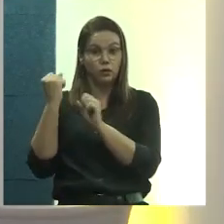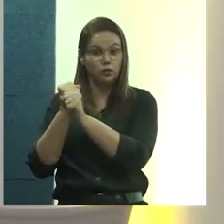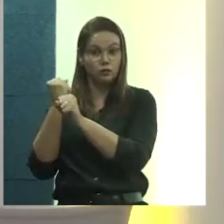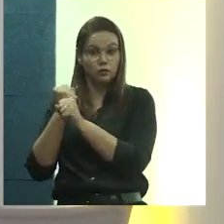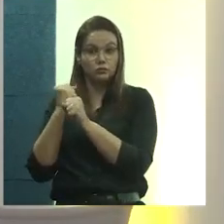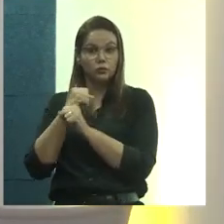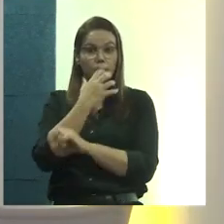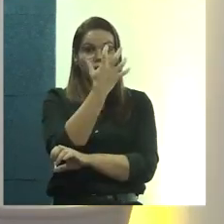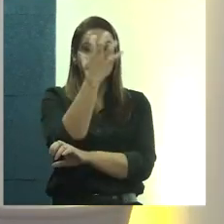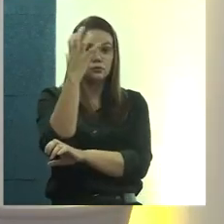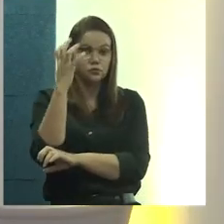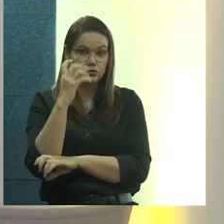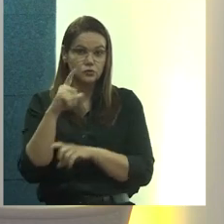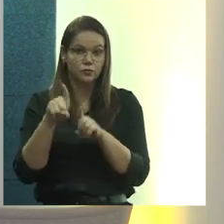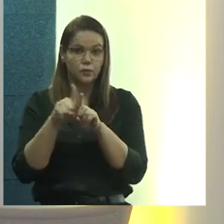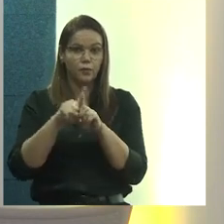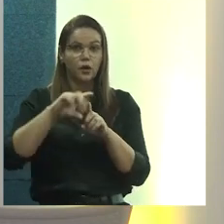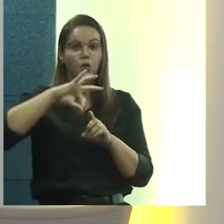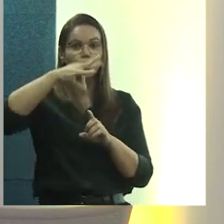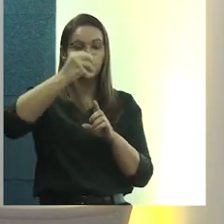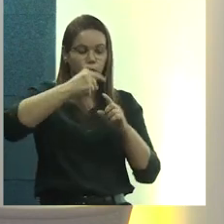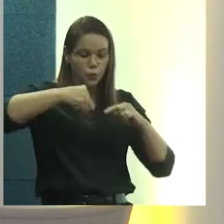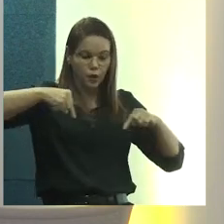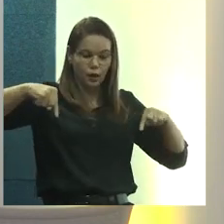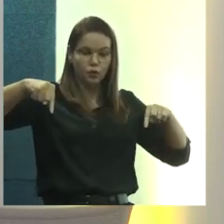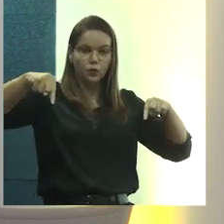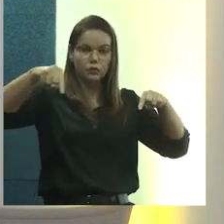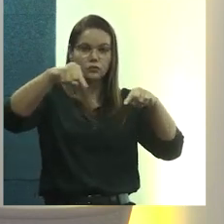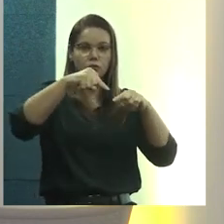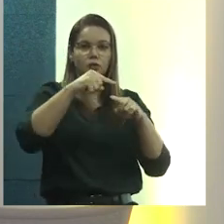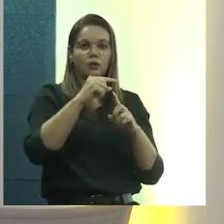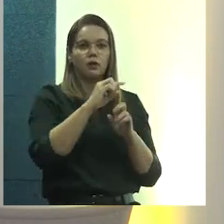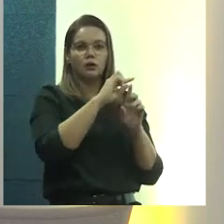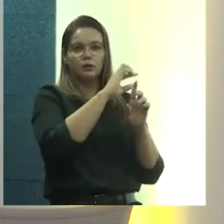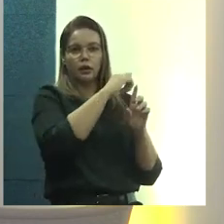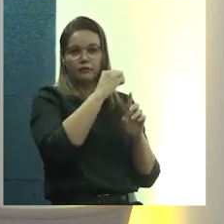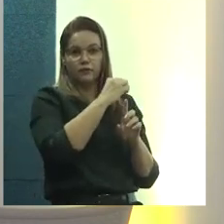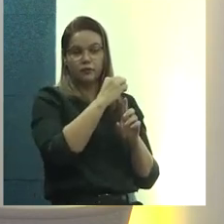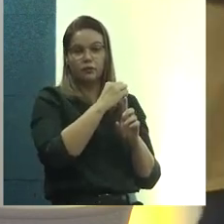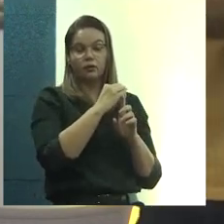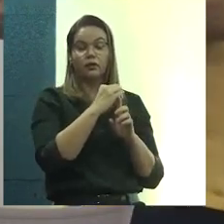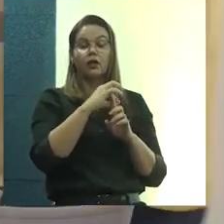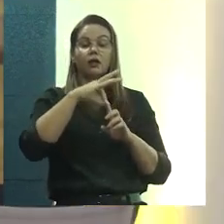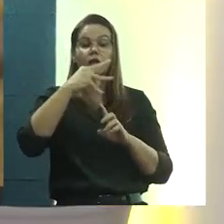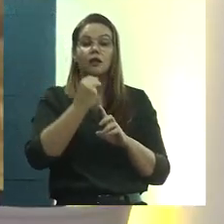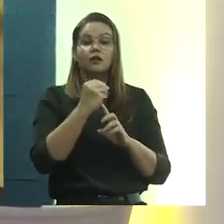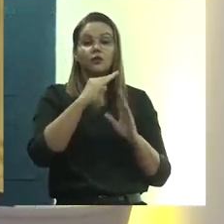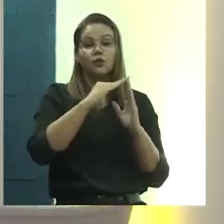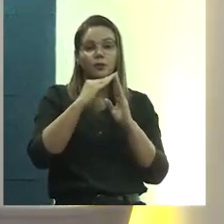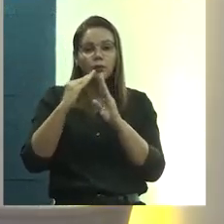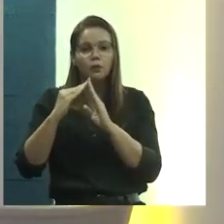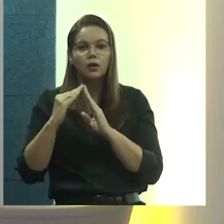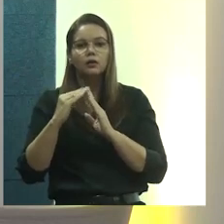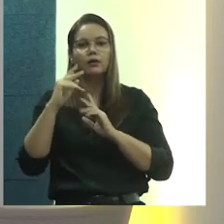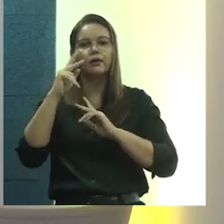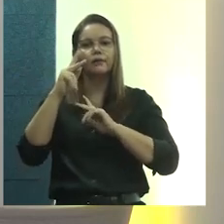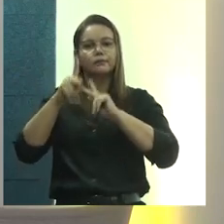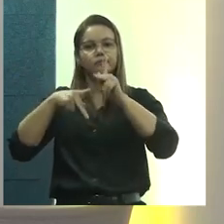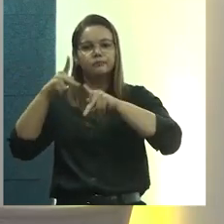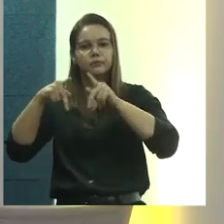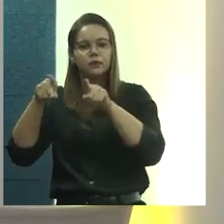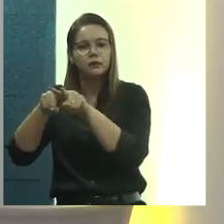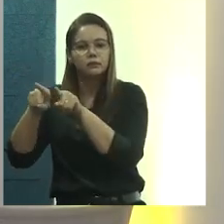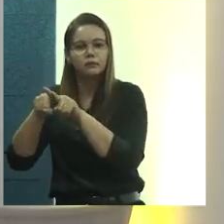perímetro, tudo que está dentro desse perímetro aqui, está dentro da área de tombamento. Então, todas as moradias, moradias